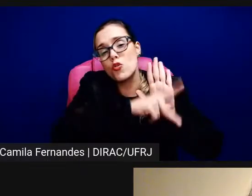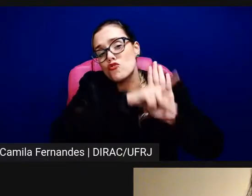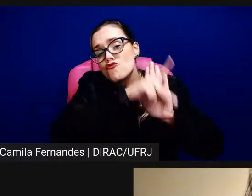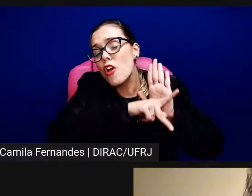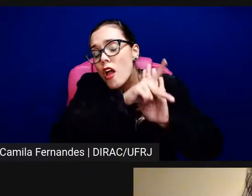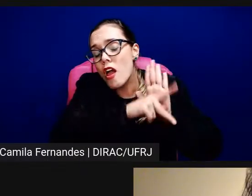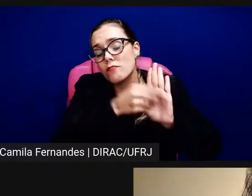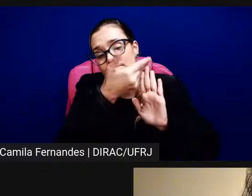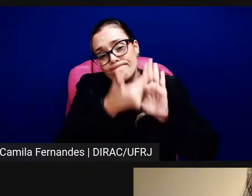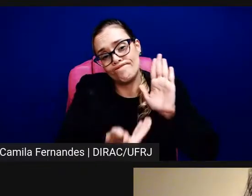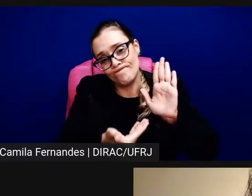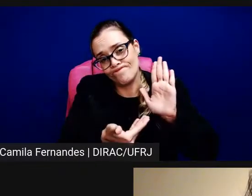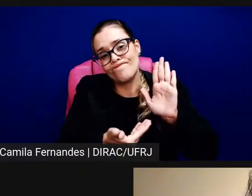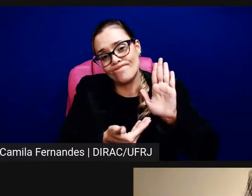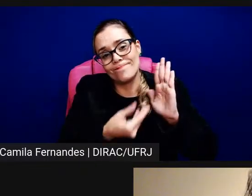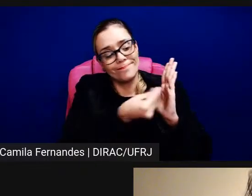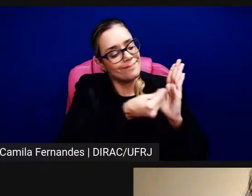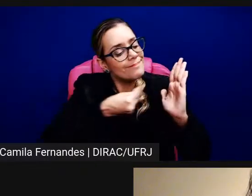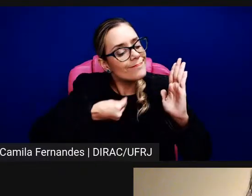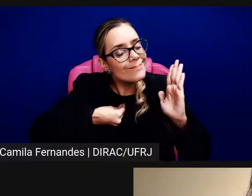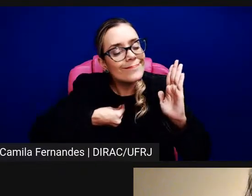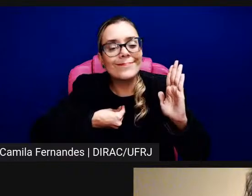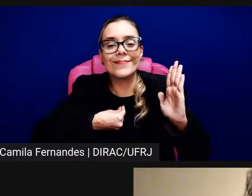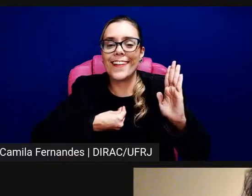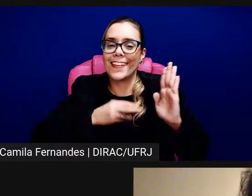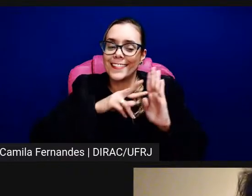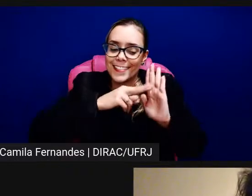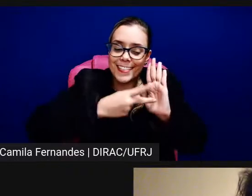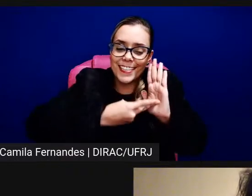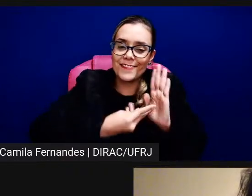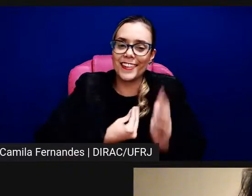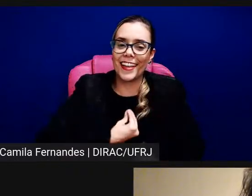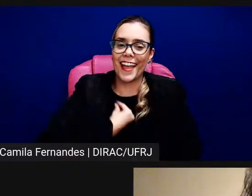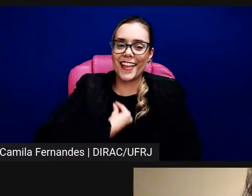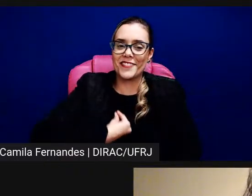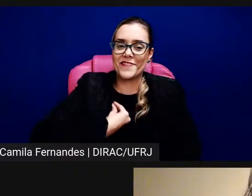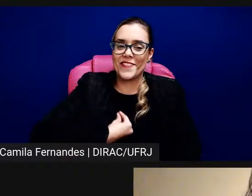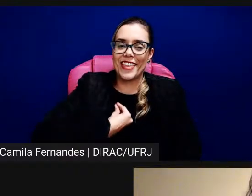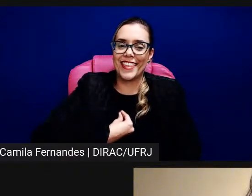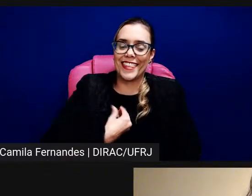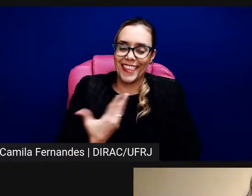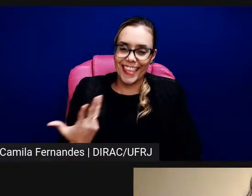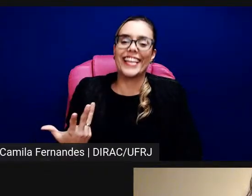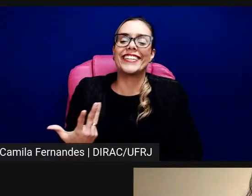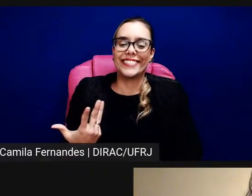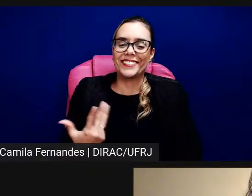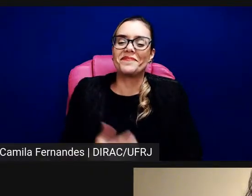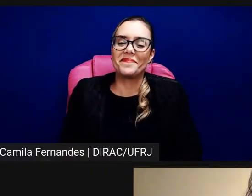para mim faz muito sentido, né? E acho que por isso que eu faço, né? O que eu faço.